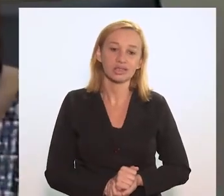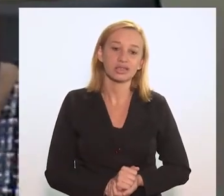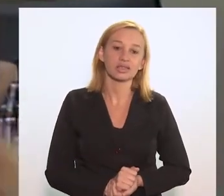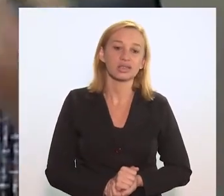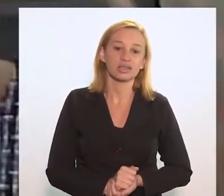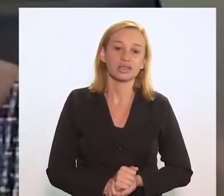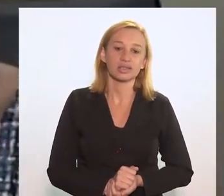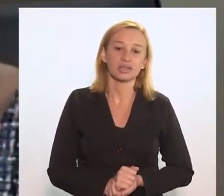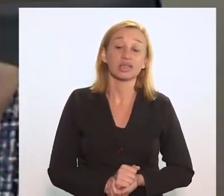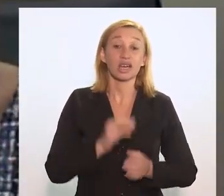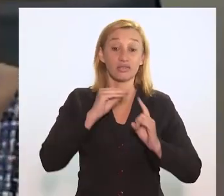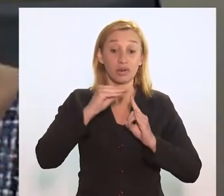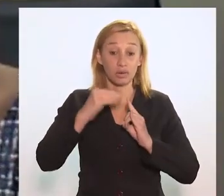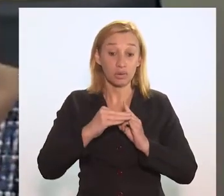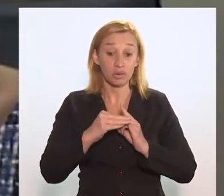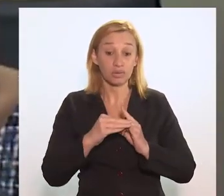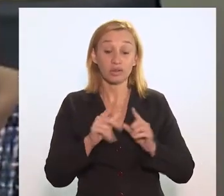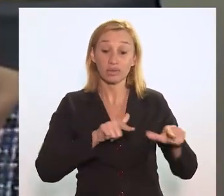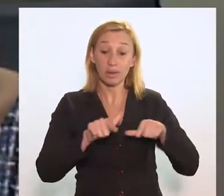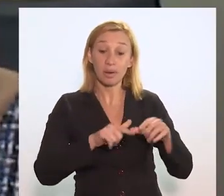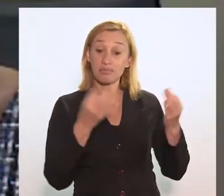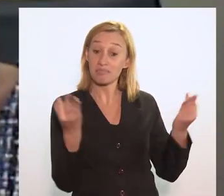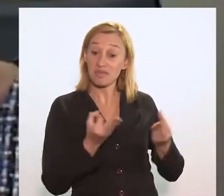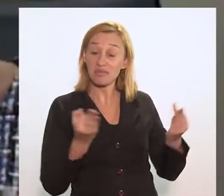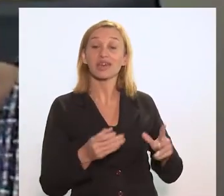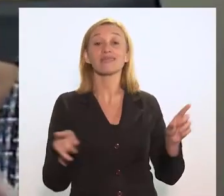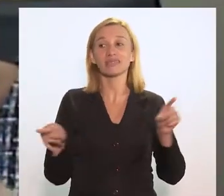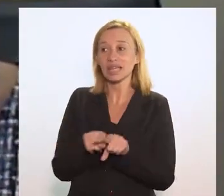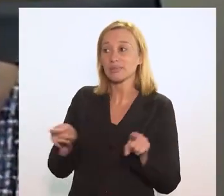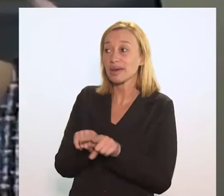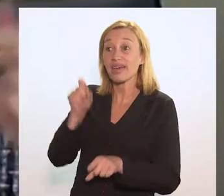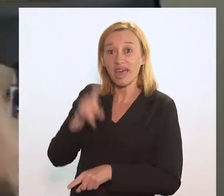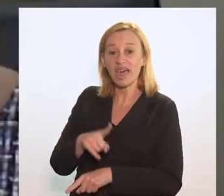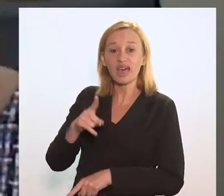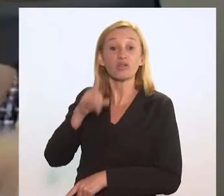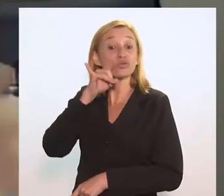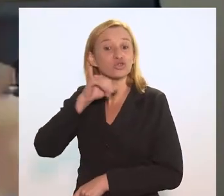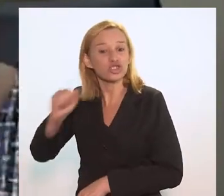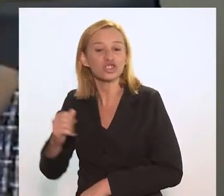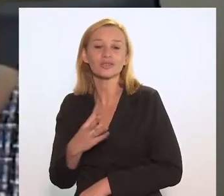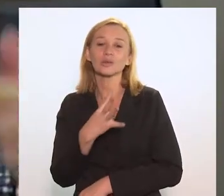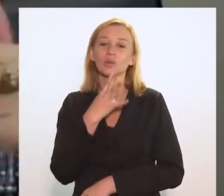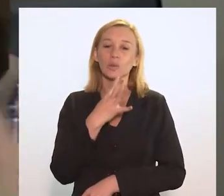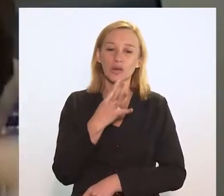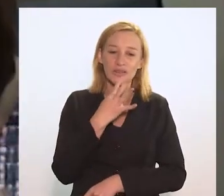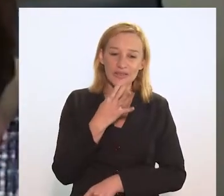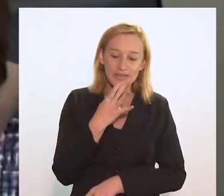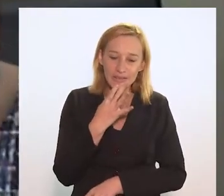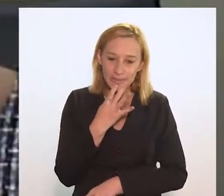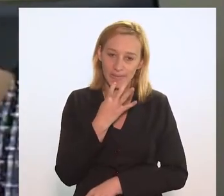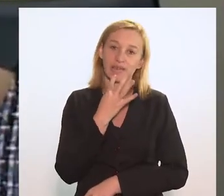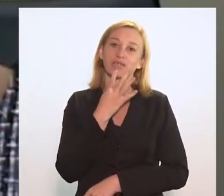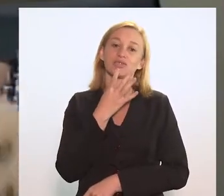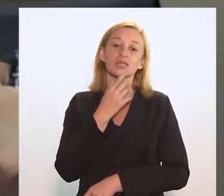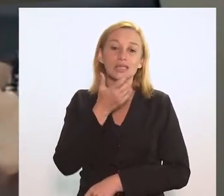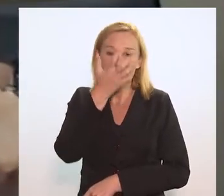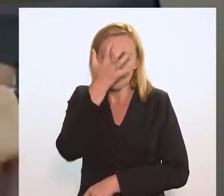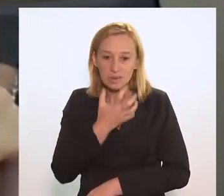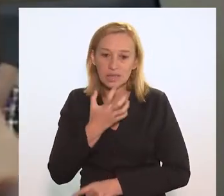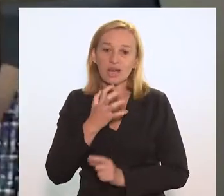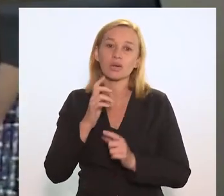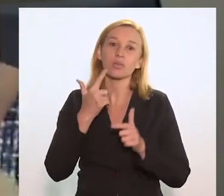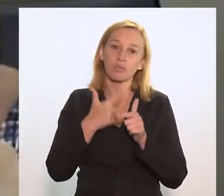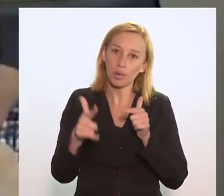belíssima que faz a Fiocruz, mas esse é também um dia de reconhecimento desse